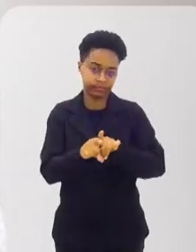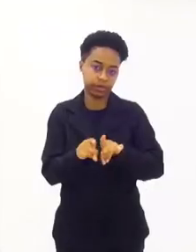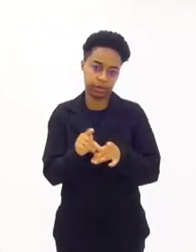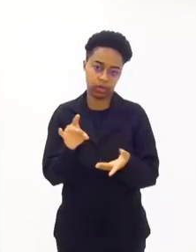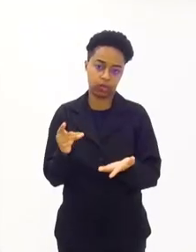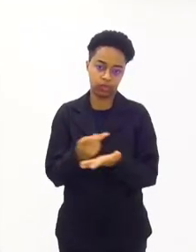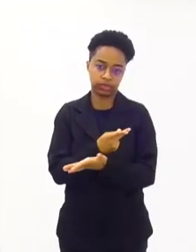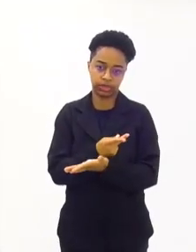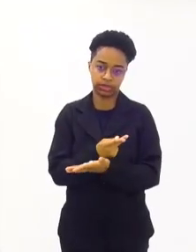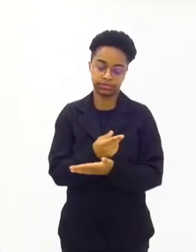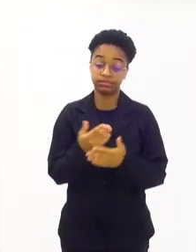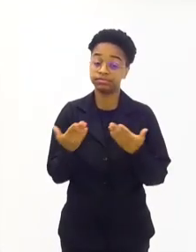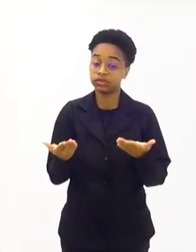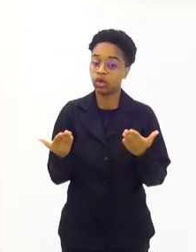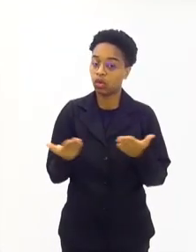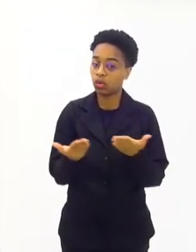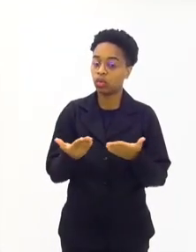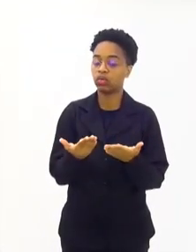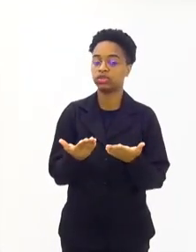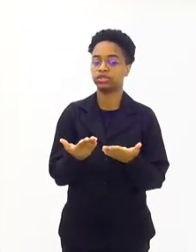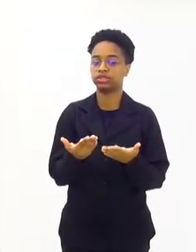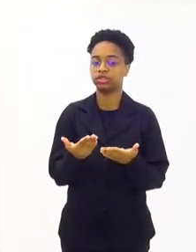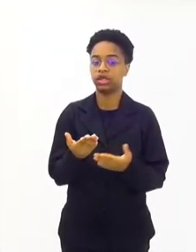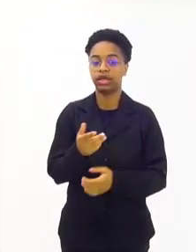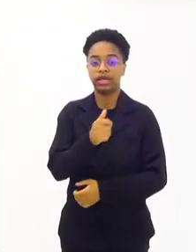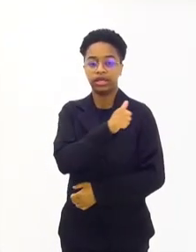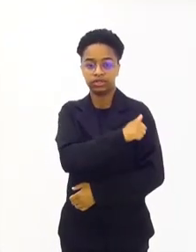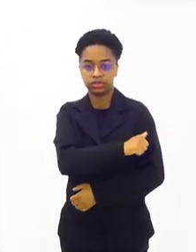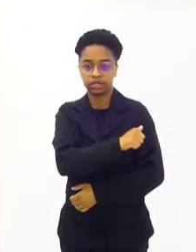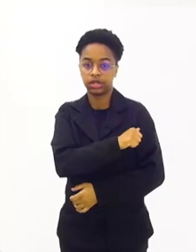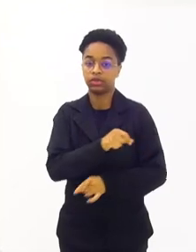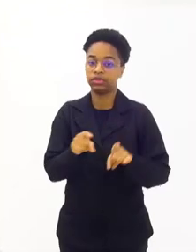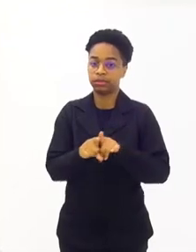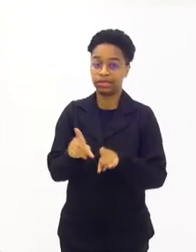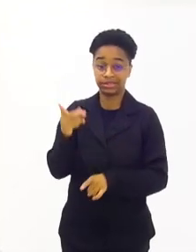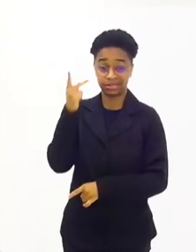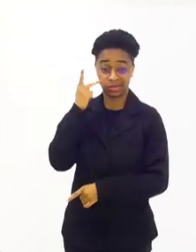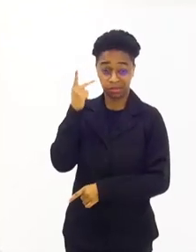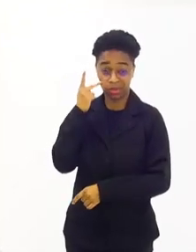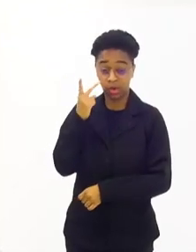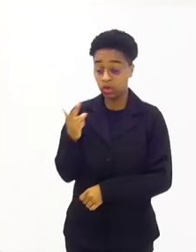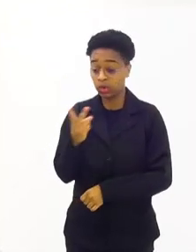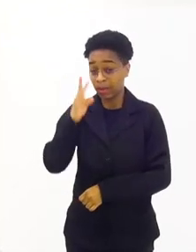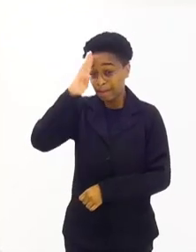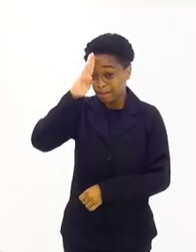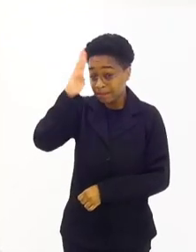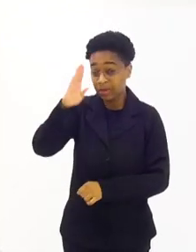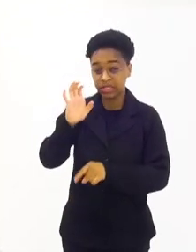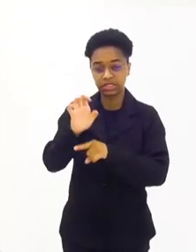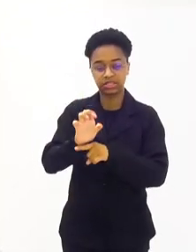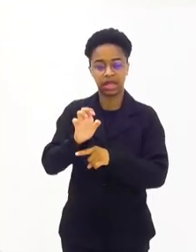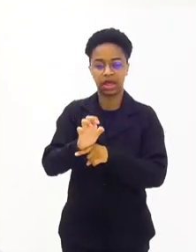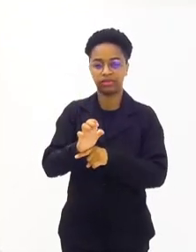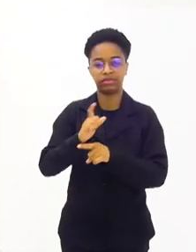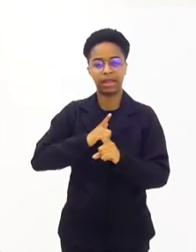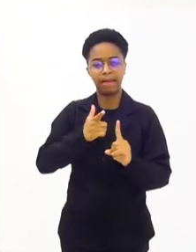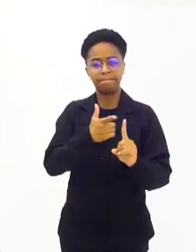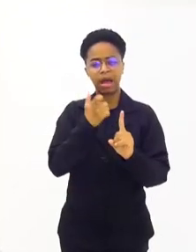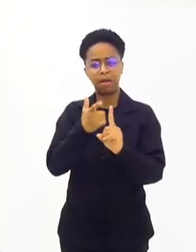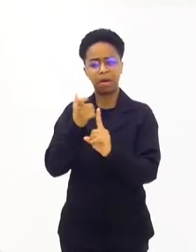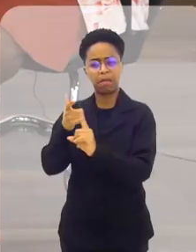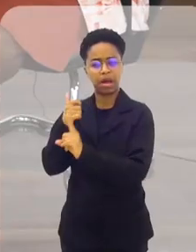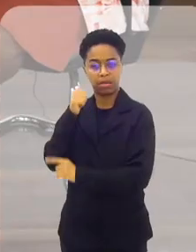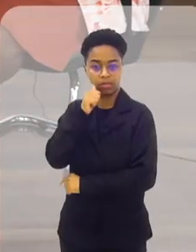Então, o Rio de Janeiro hoje, junto com São Paulo, são os estados que mais têm